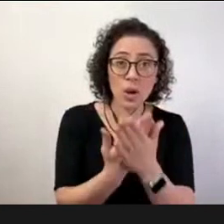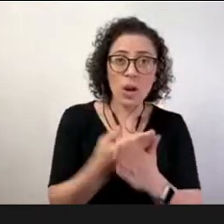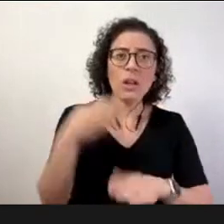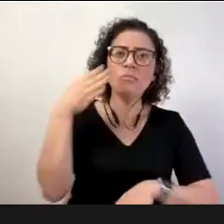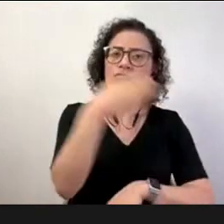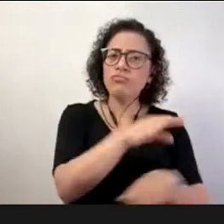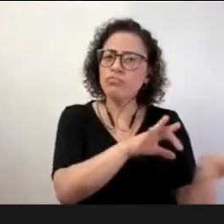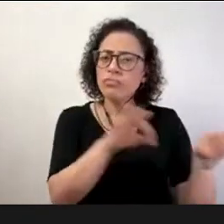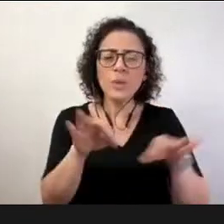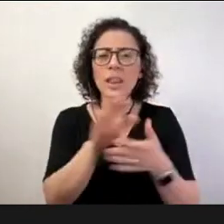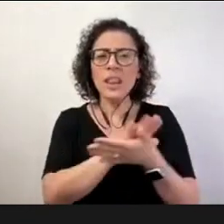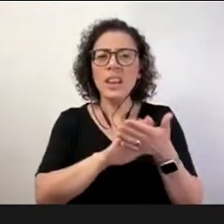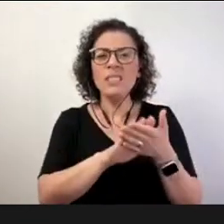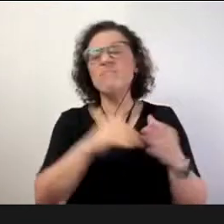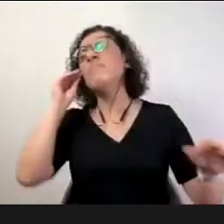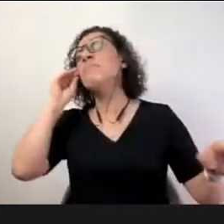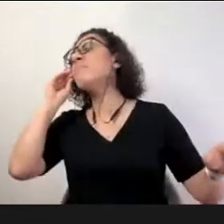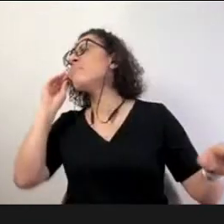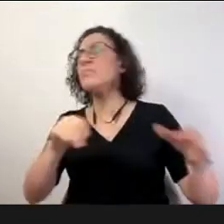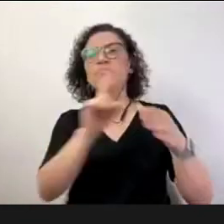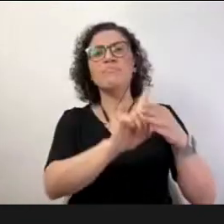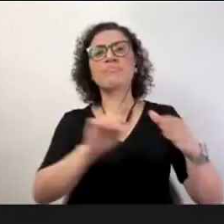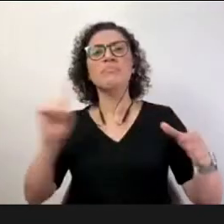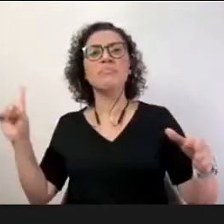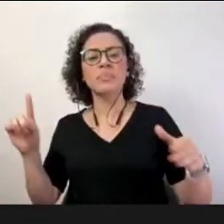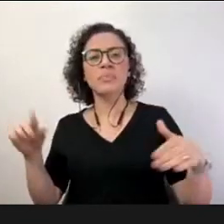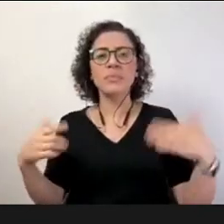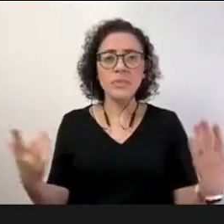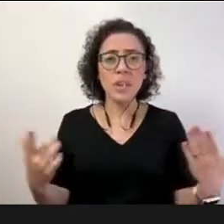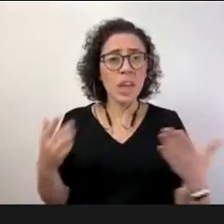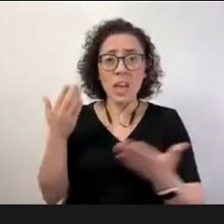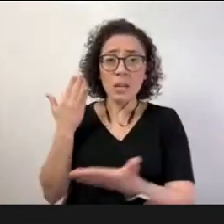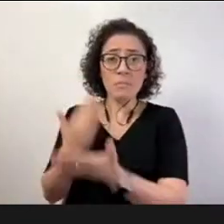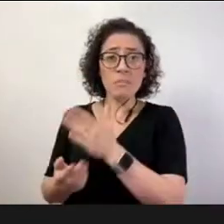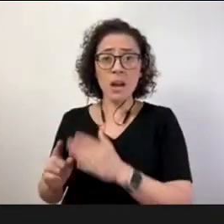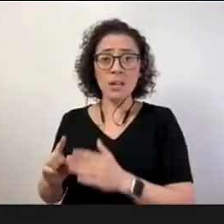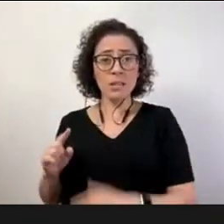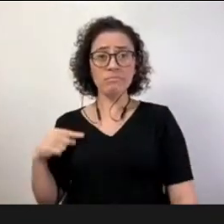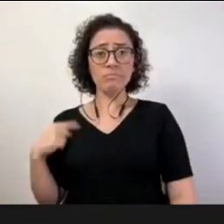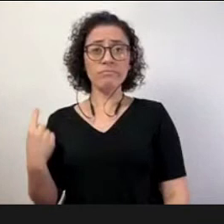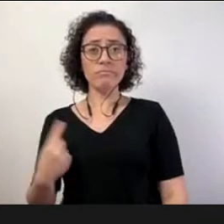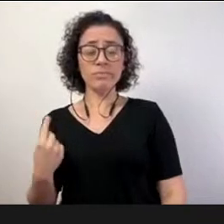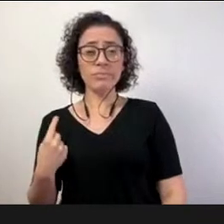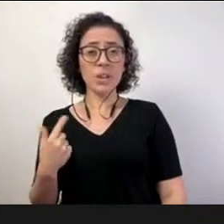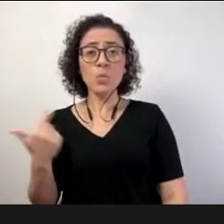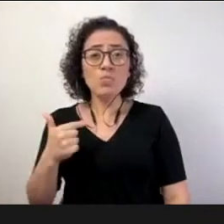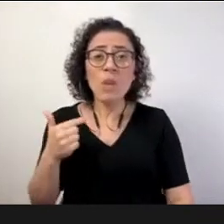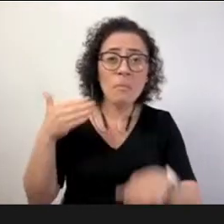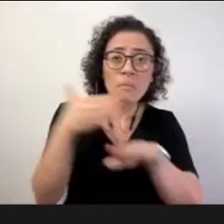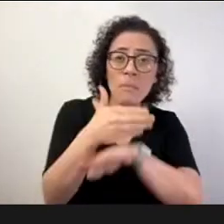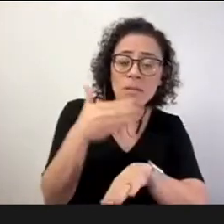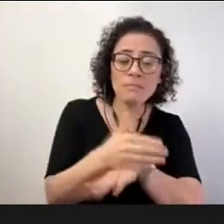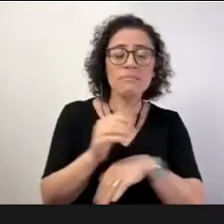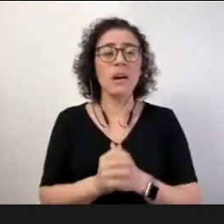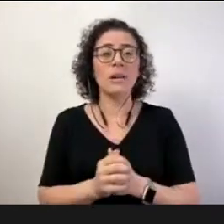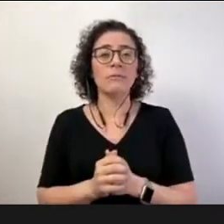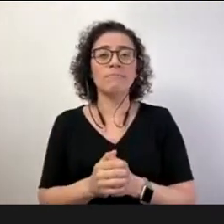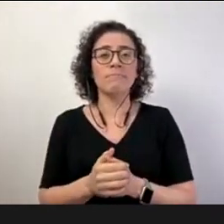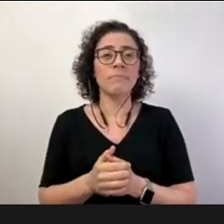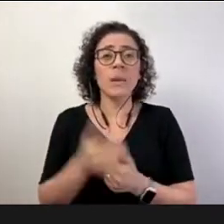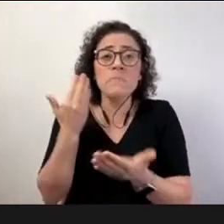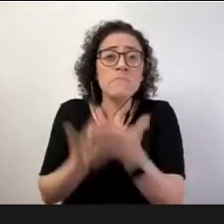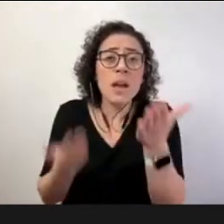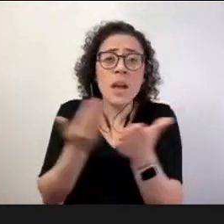perspectiva de evoluir na vida fora da perspectiva de participar na sociedade e eu muitas vezes tenho dito